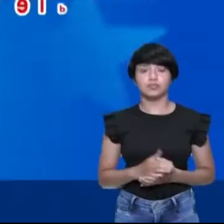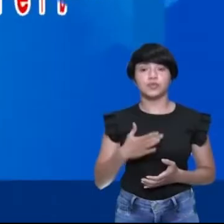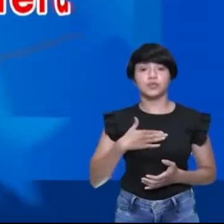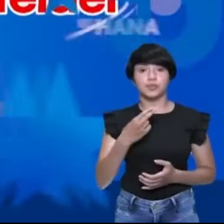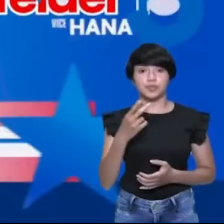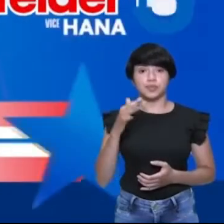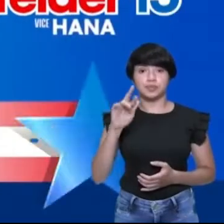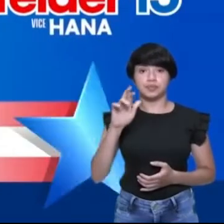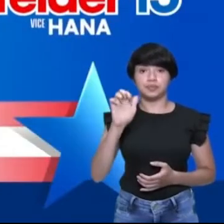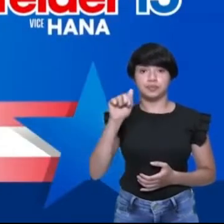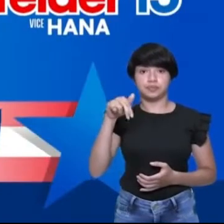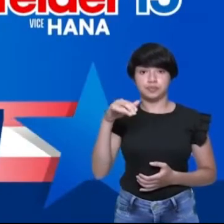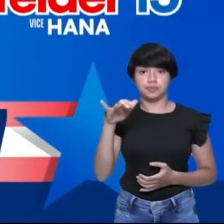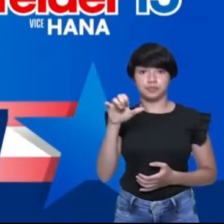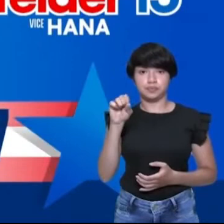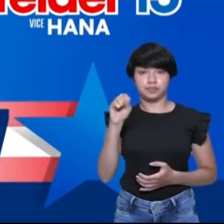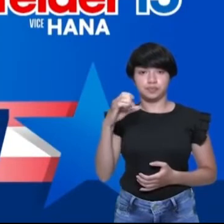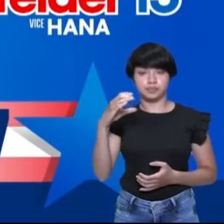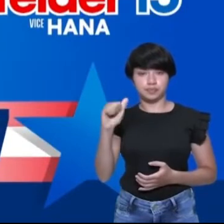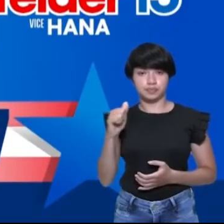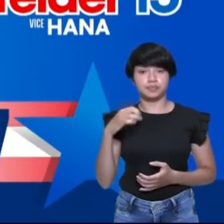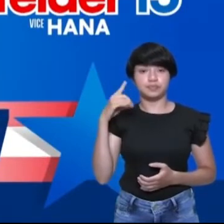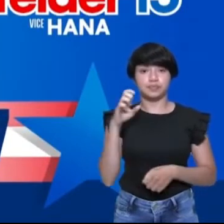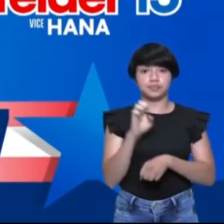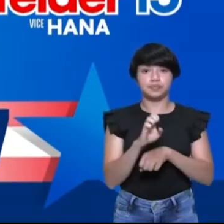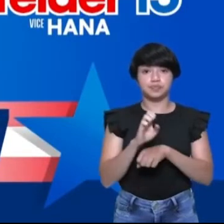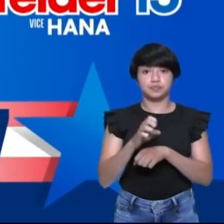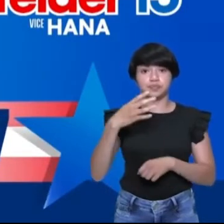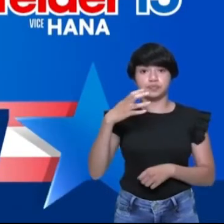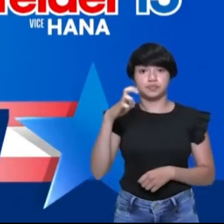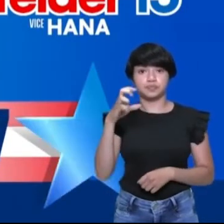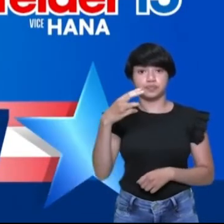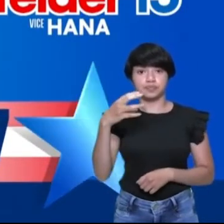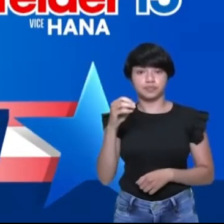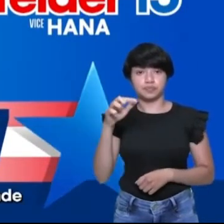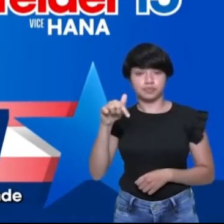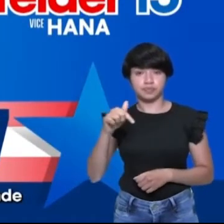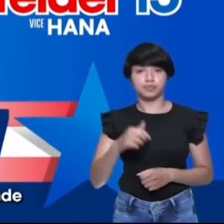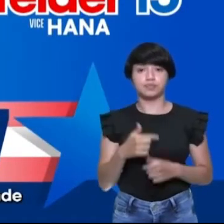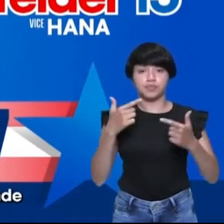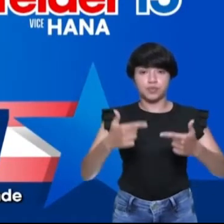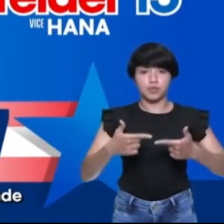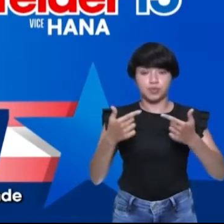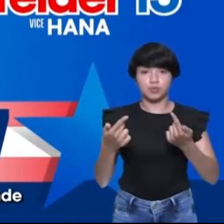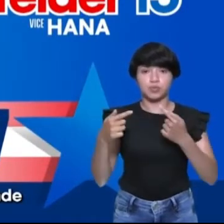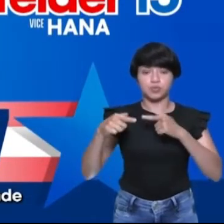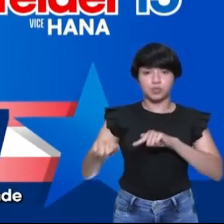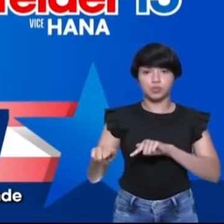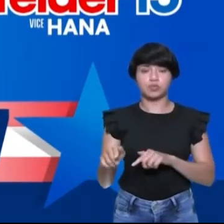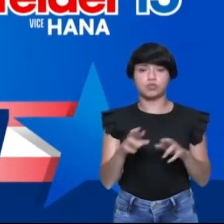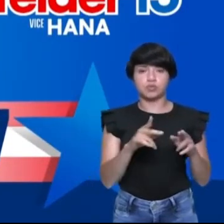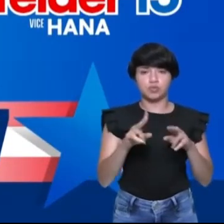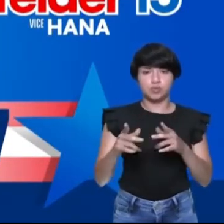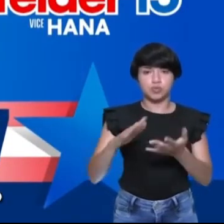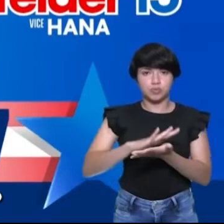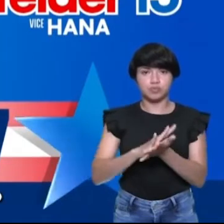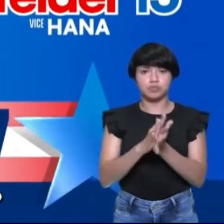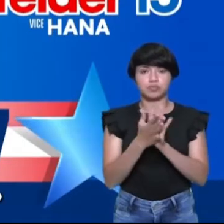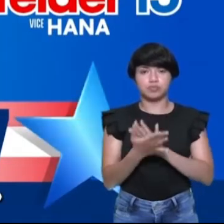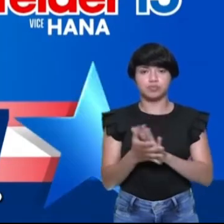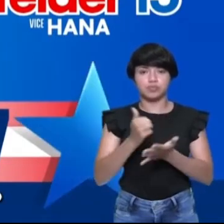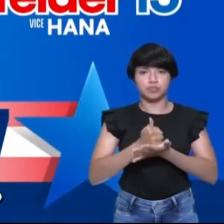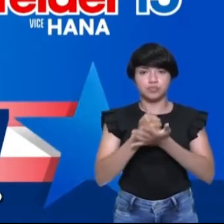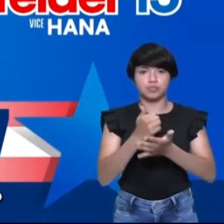Meu nome é Francisca Souza, candidata a deputado estadual número 45307. Na Alepa, lutaremos contra a desigualdade e preconceito,